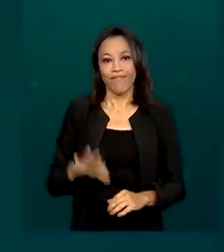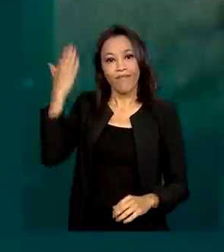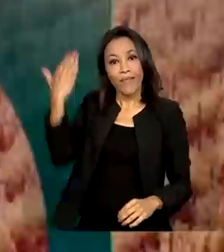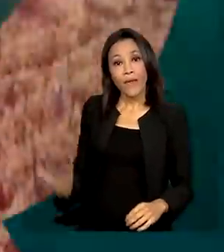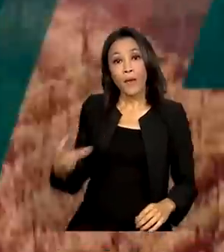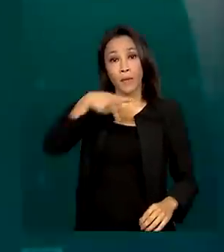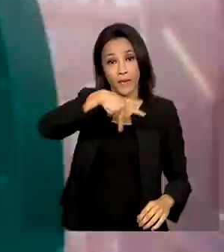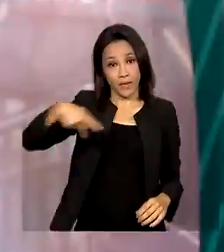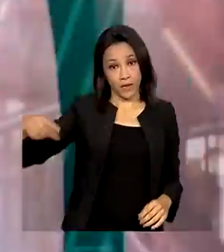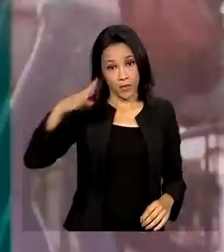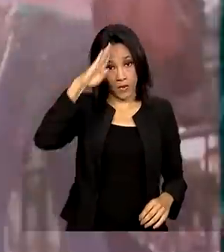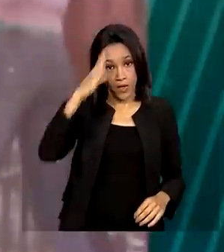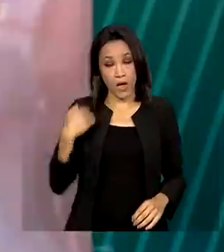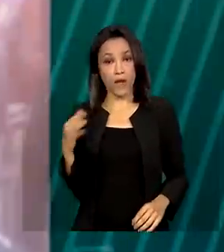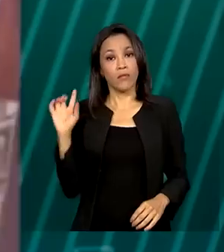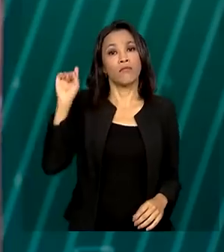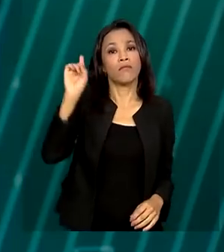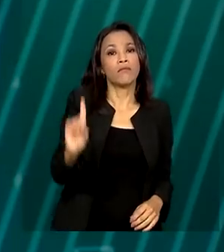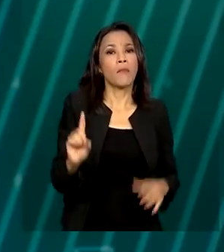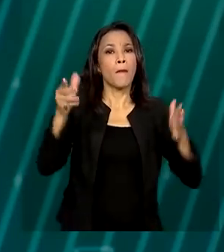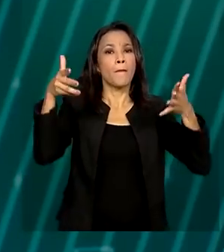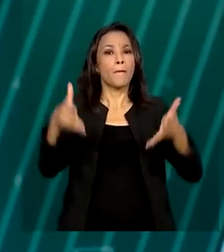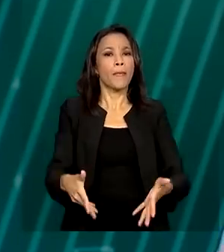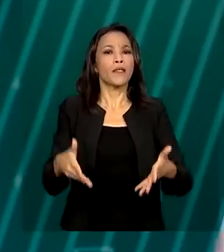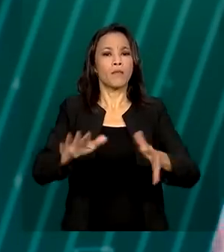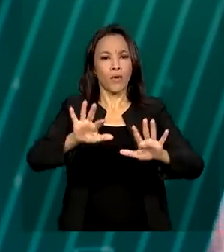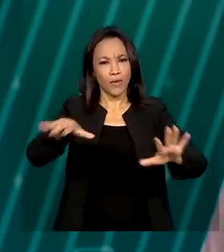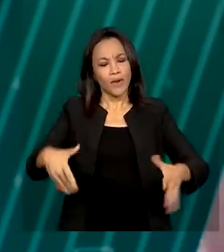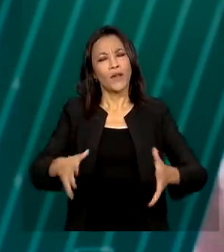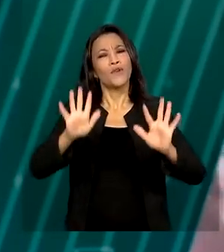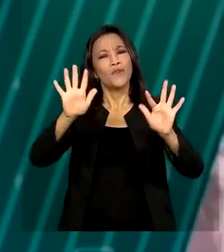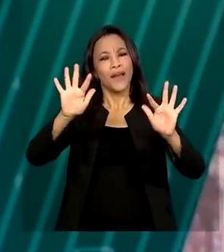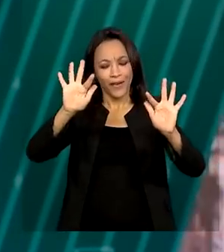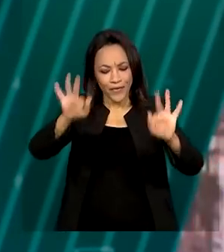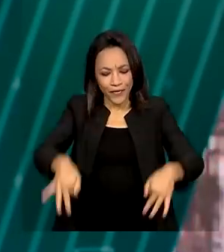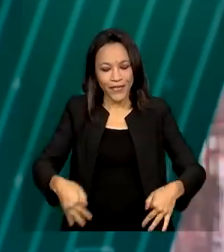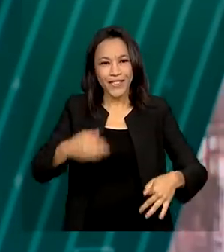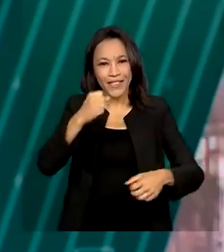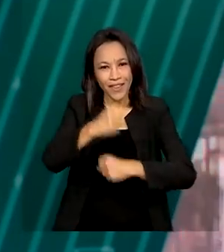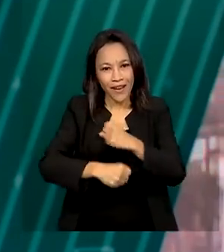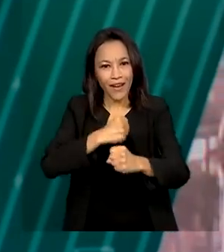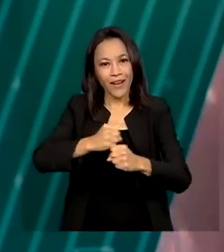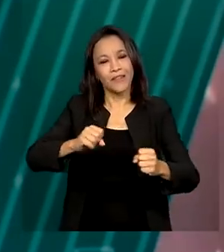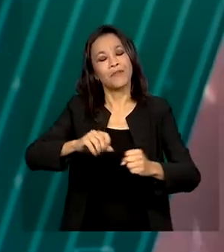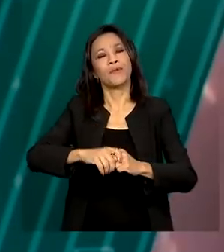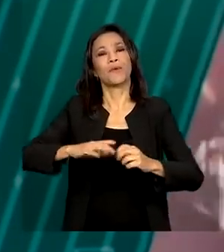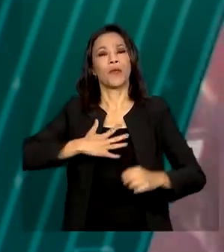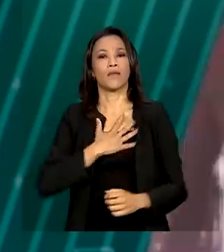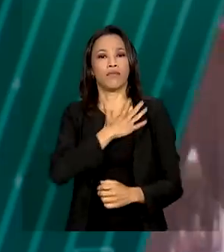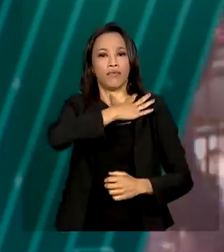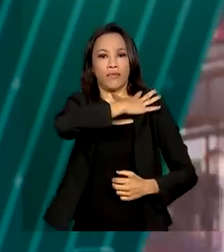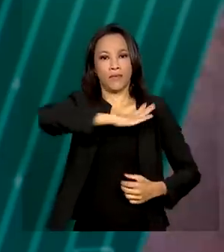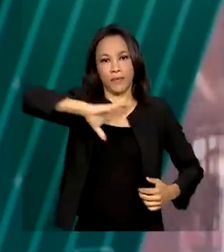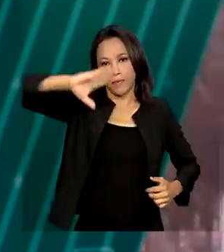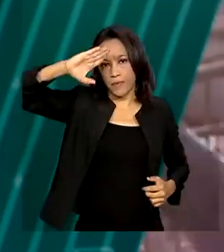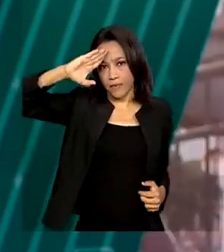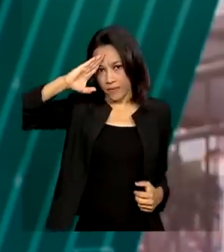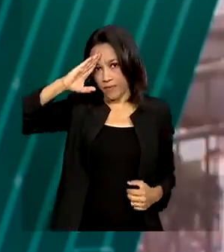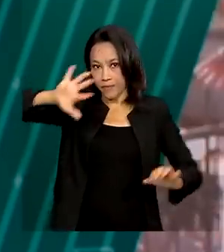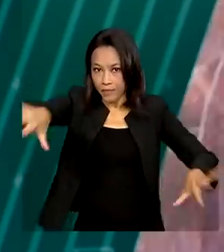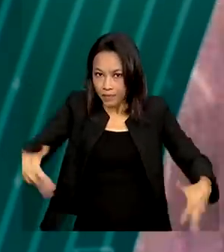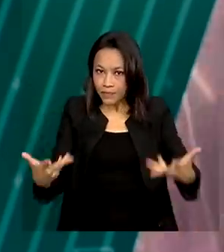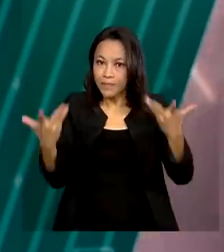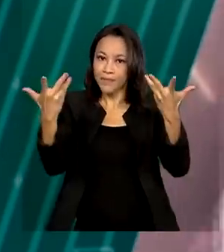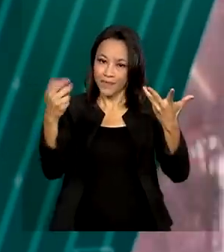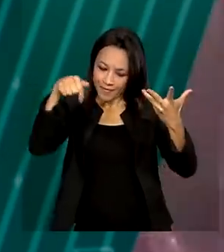Jair Bolsonaro participou da cerimônia de cumprimentos de fim de ano dos oficiais generais das Forças Armadas. O encontro foi no Clube